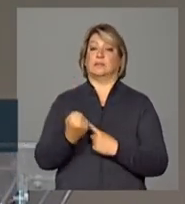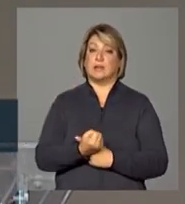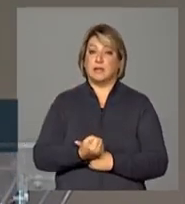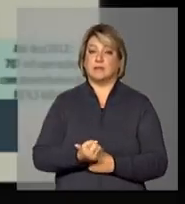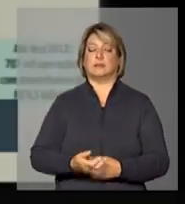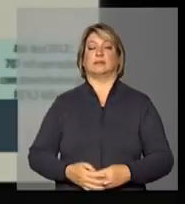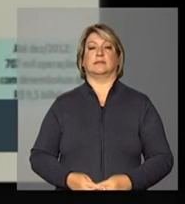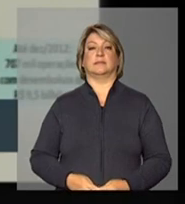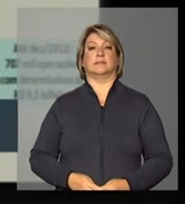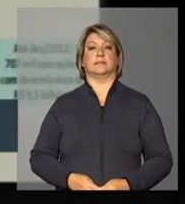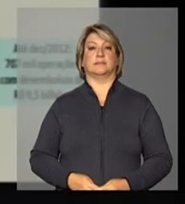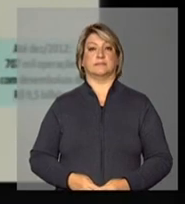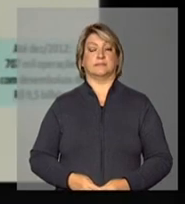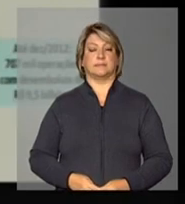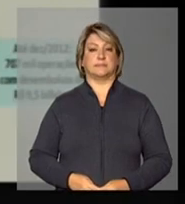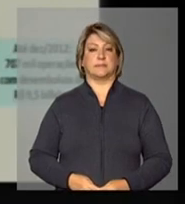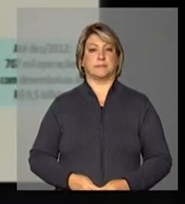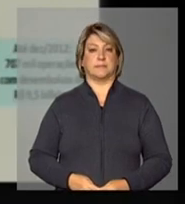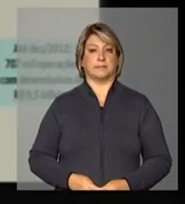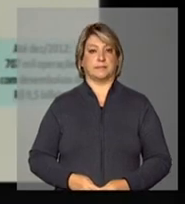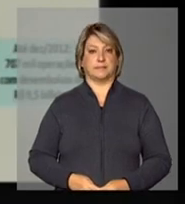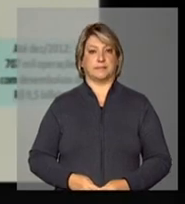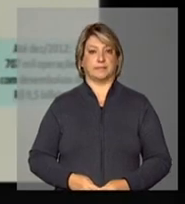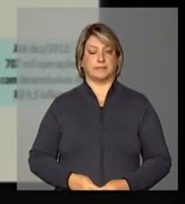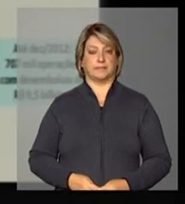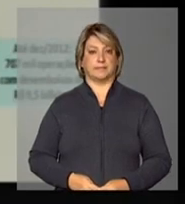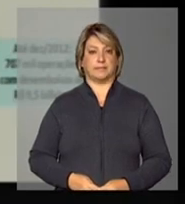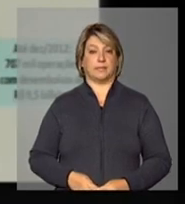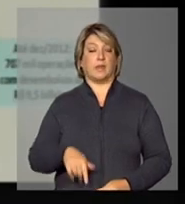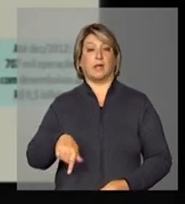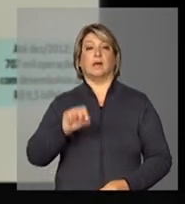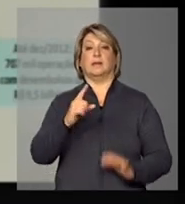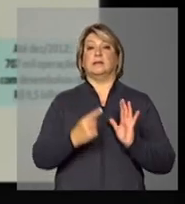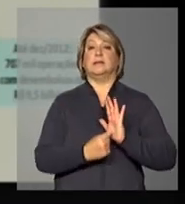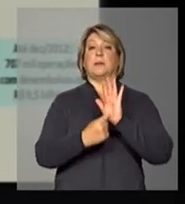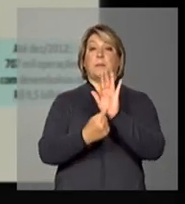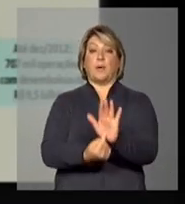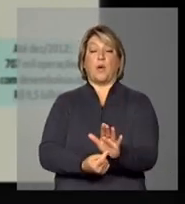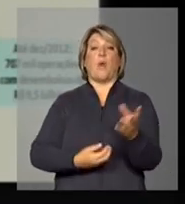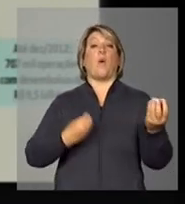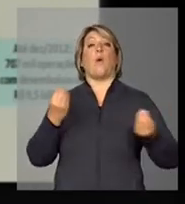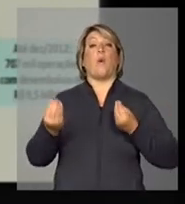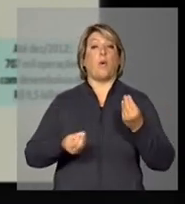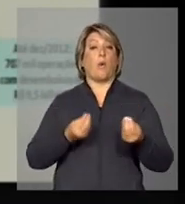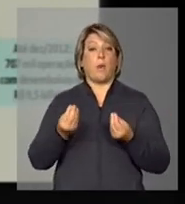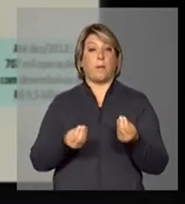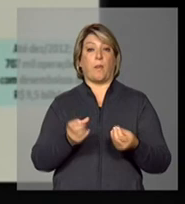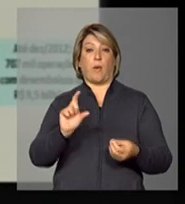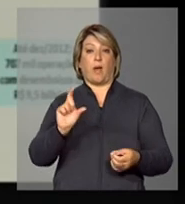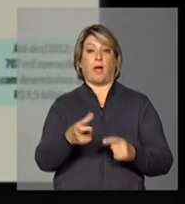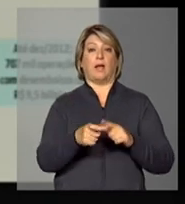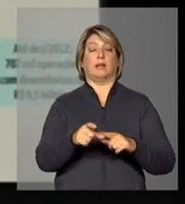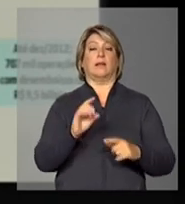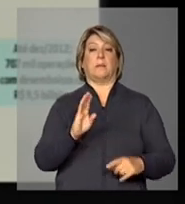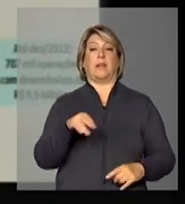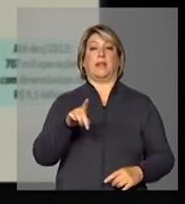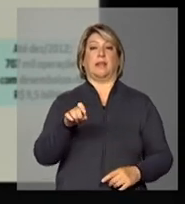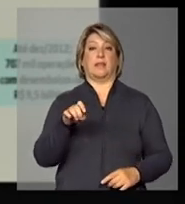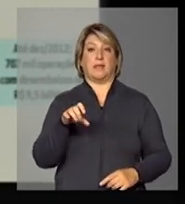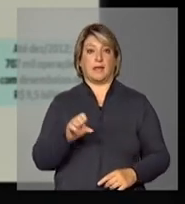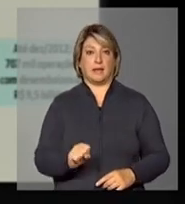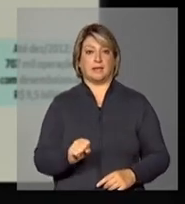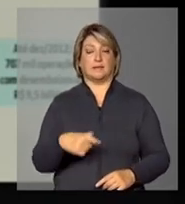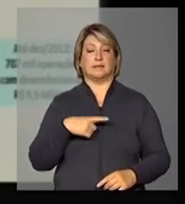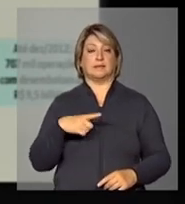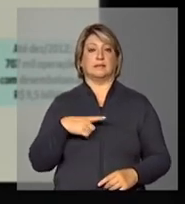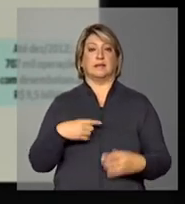aqui a demonstração de como o cartão BNDES se transformou num